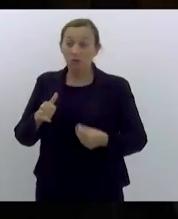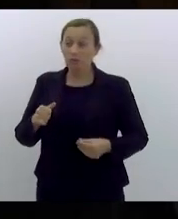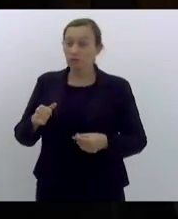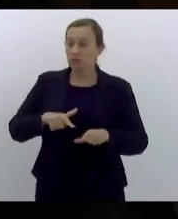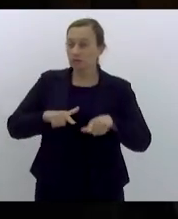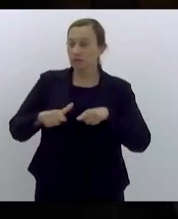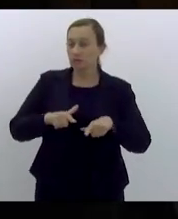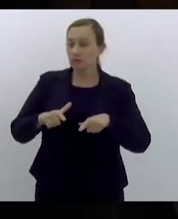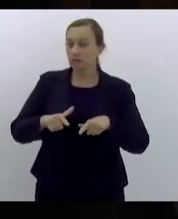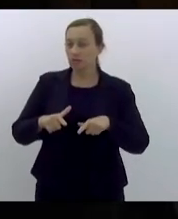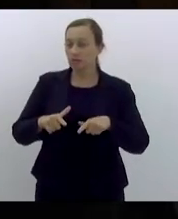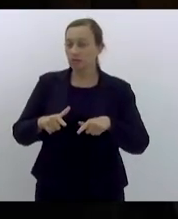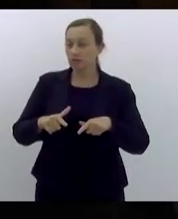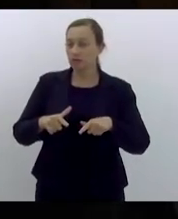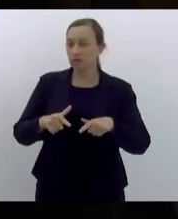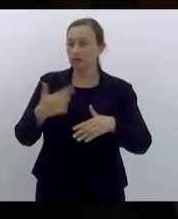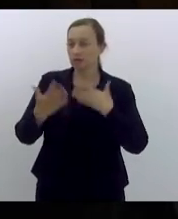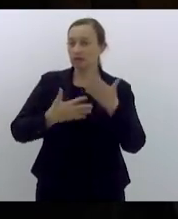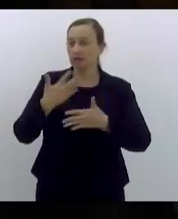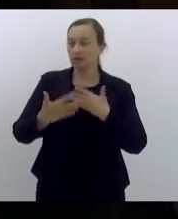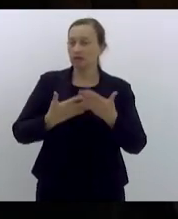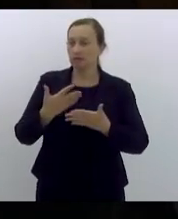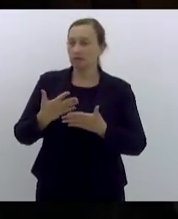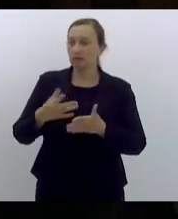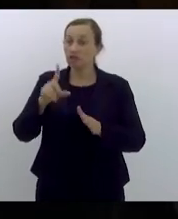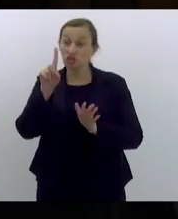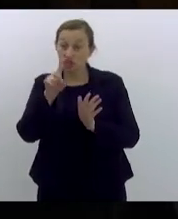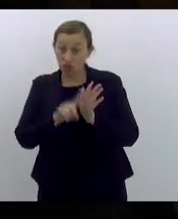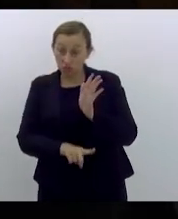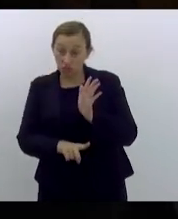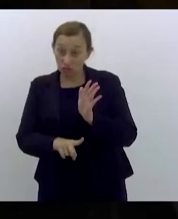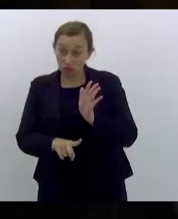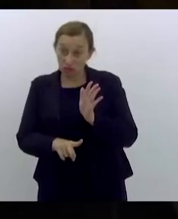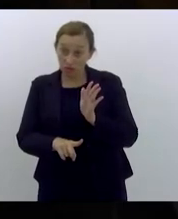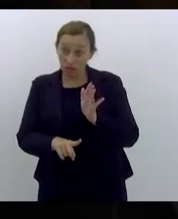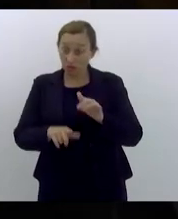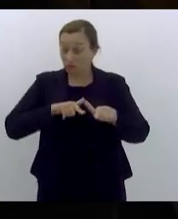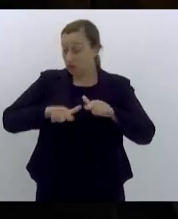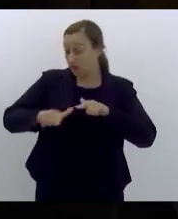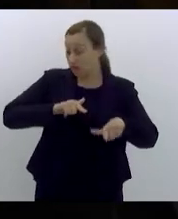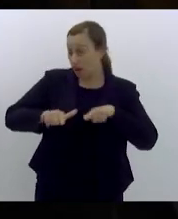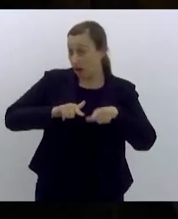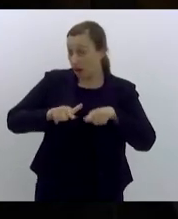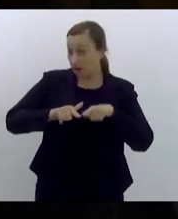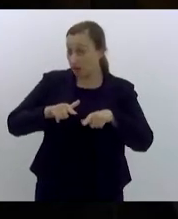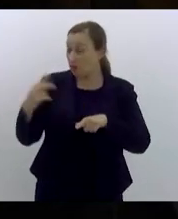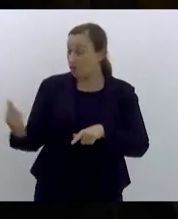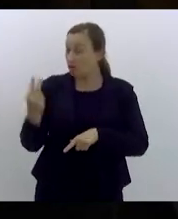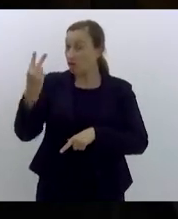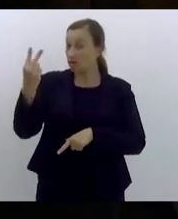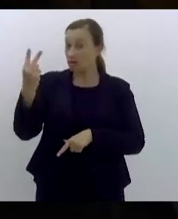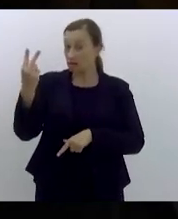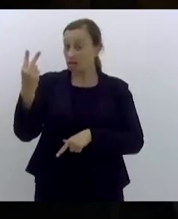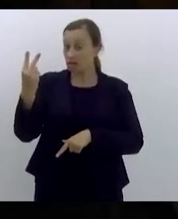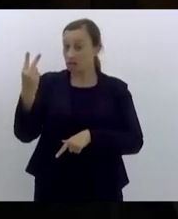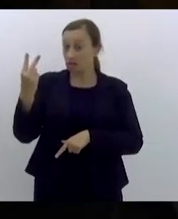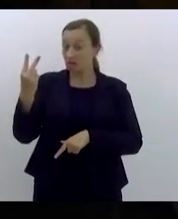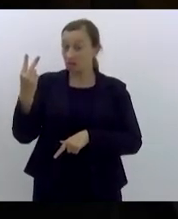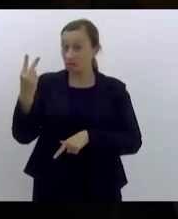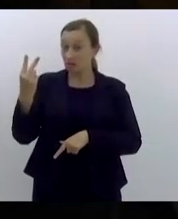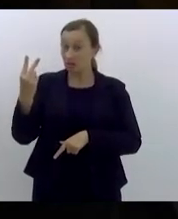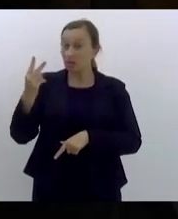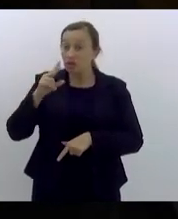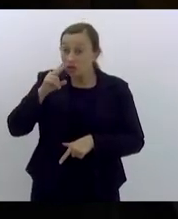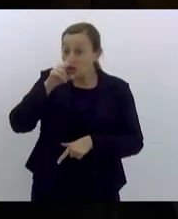gozarem diminuição sensível da jornada de trabalho que significa na prática uma valorização da força de